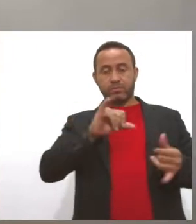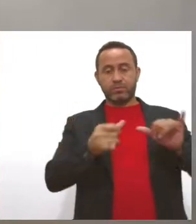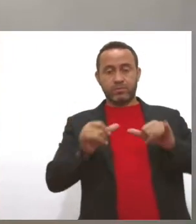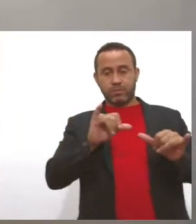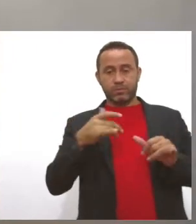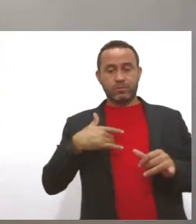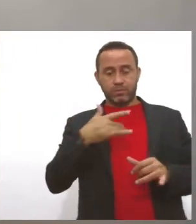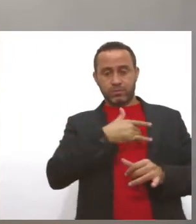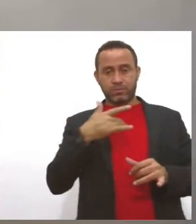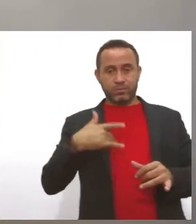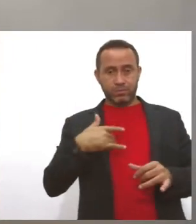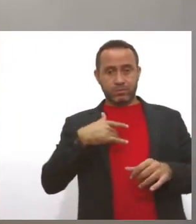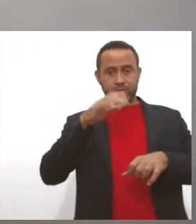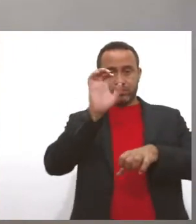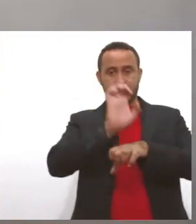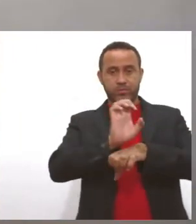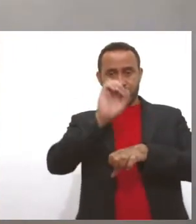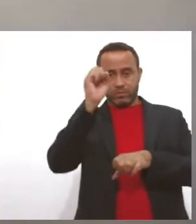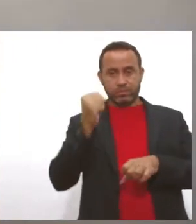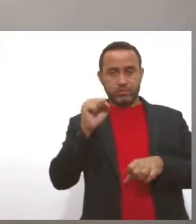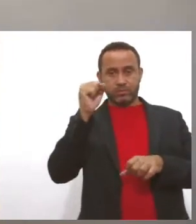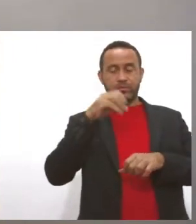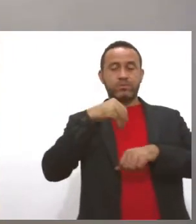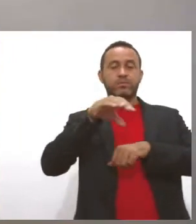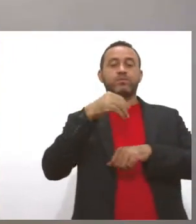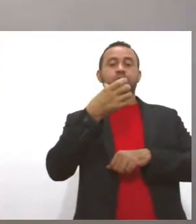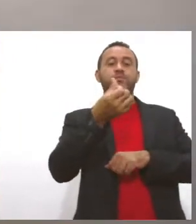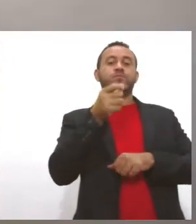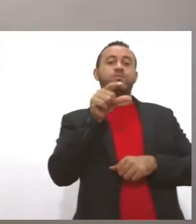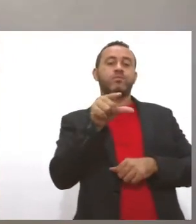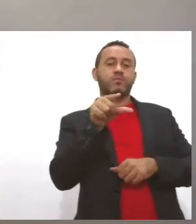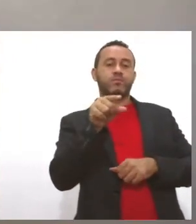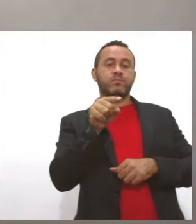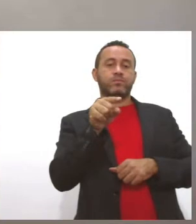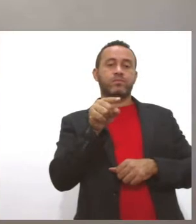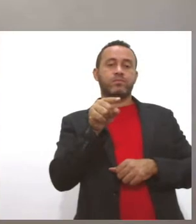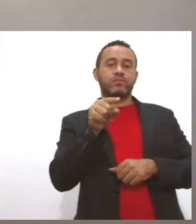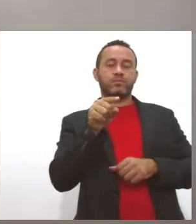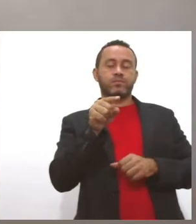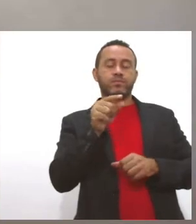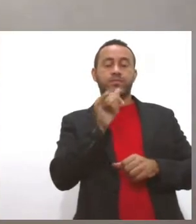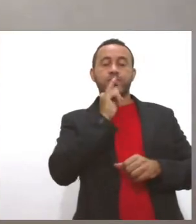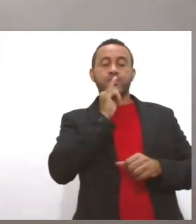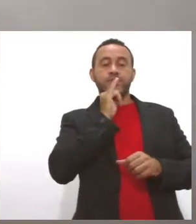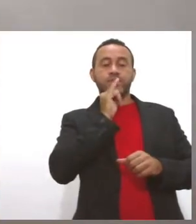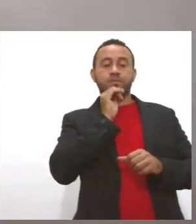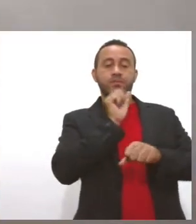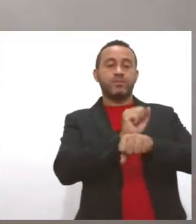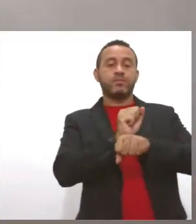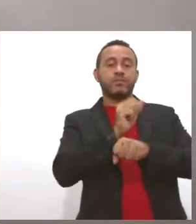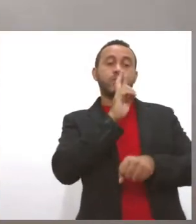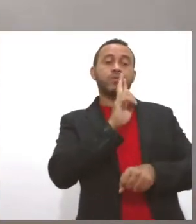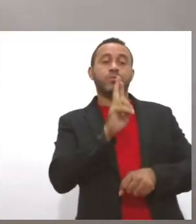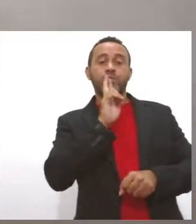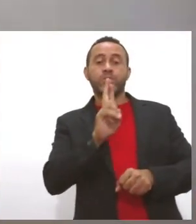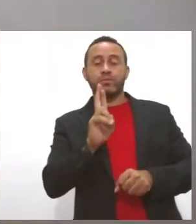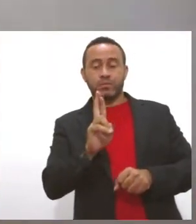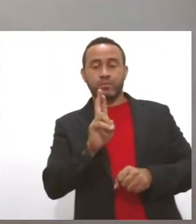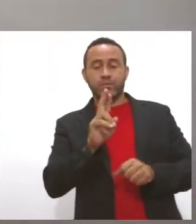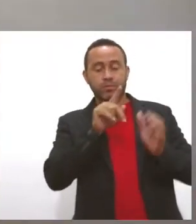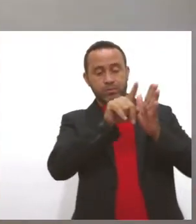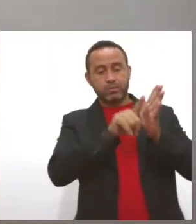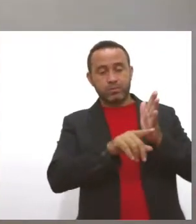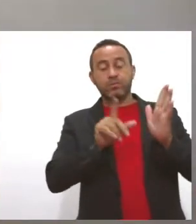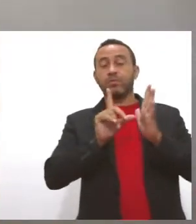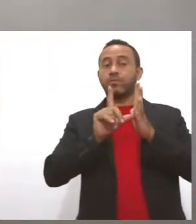Pública de Sergipe, ele informou que há seis mil amostras aguardando o resultado aqui em Sergipe. Há um atraso